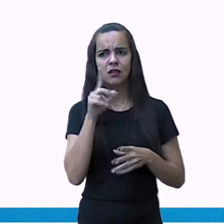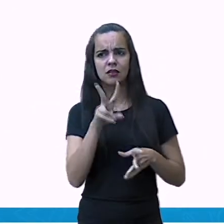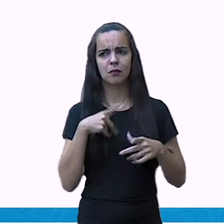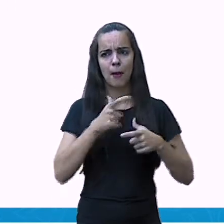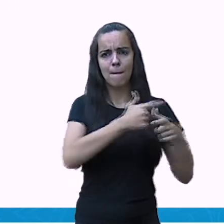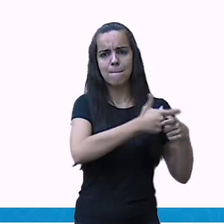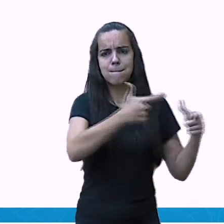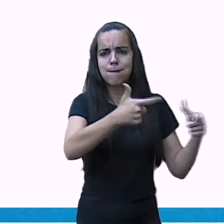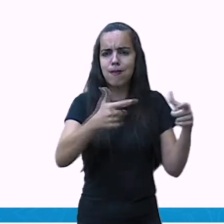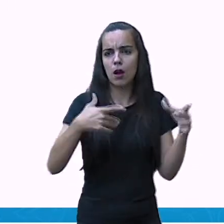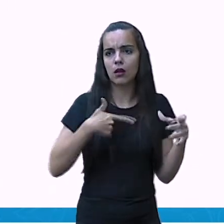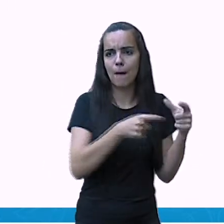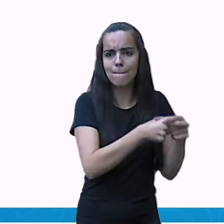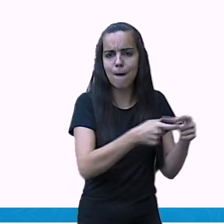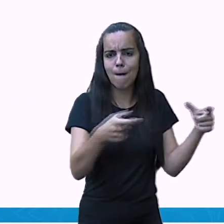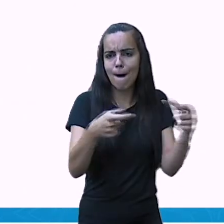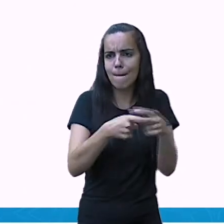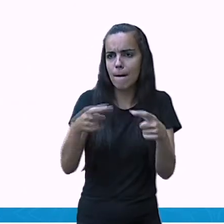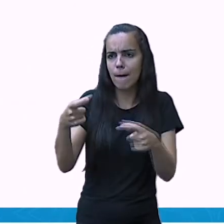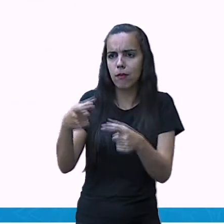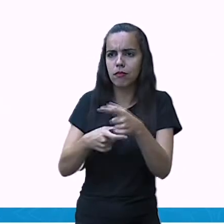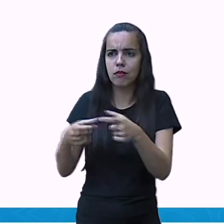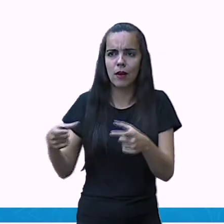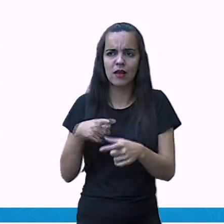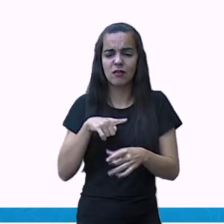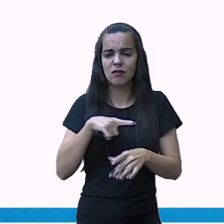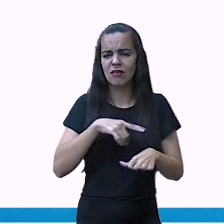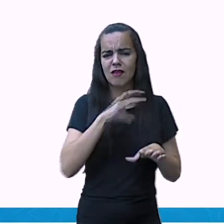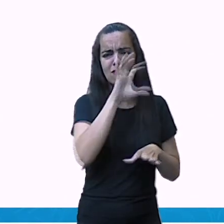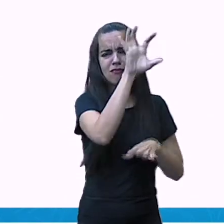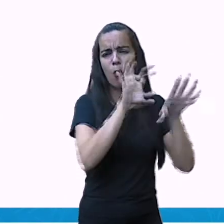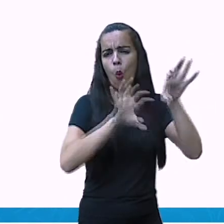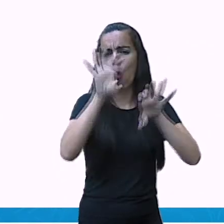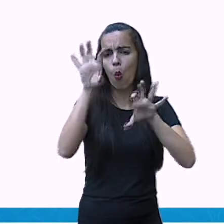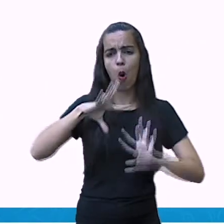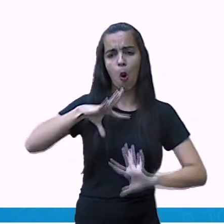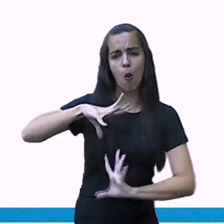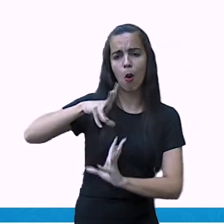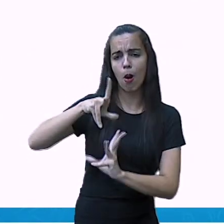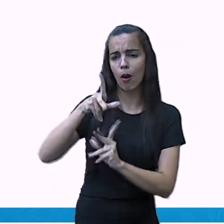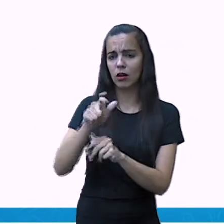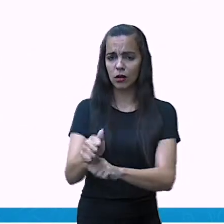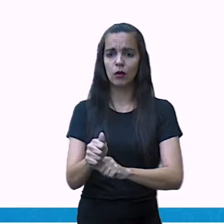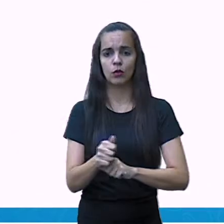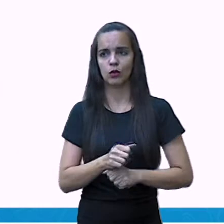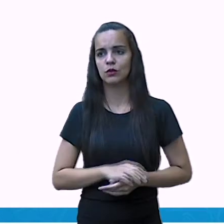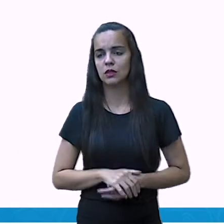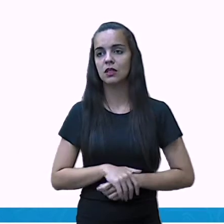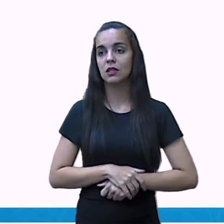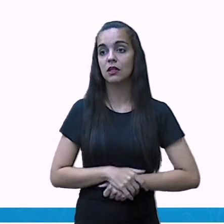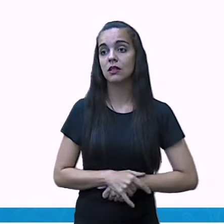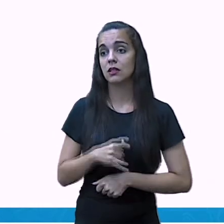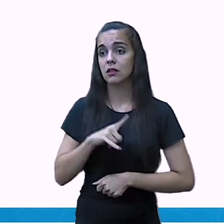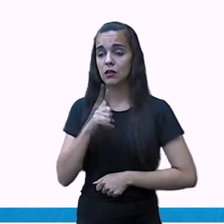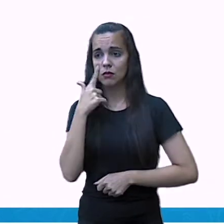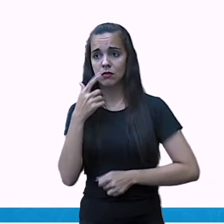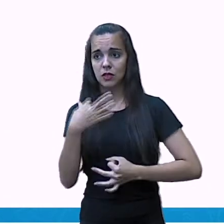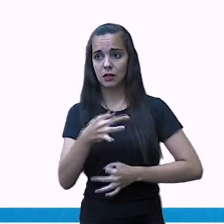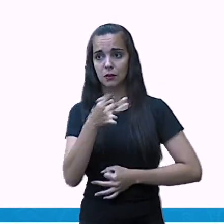maior e menor grau em várias partes do mundo. Está certo? E observe.